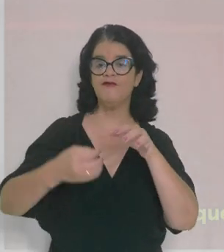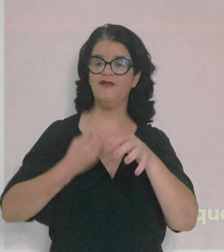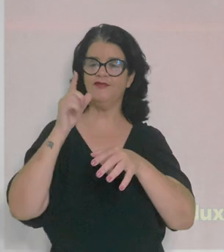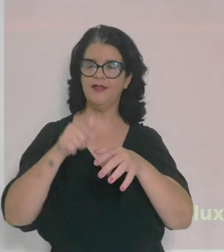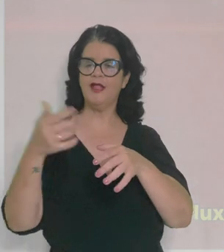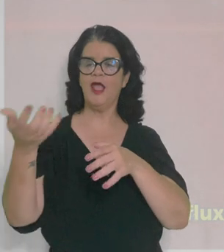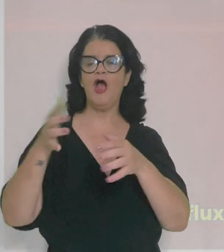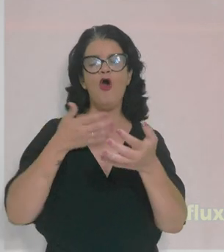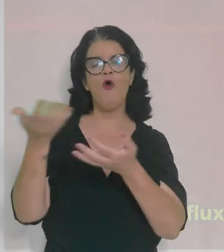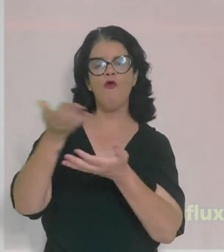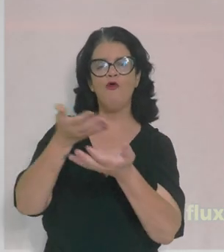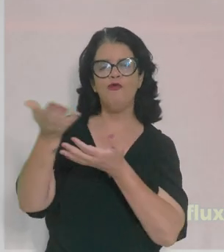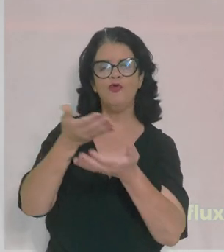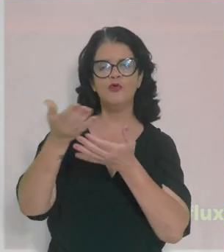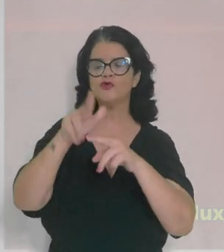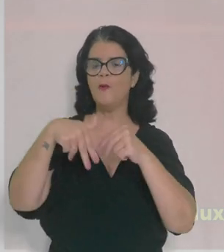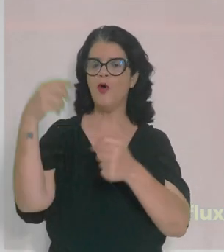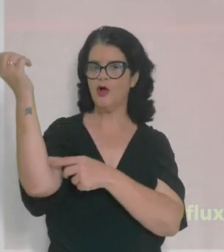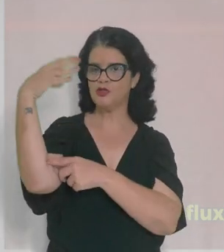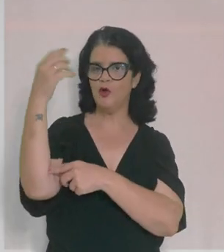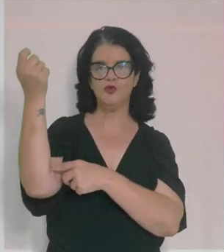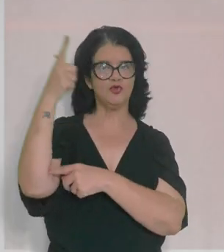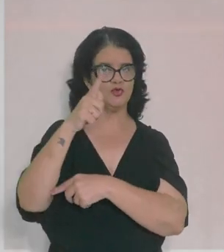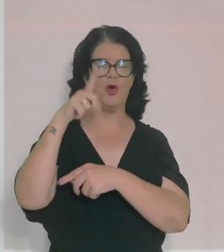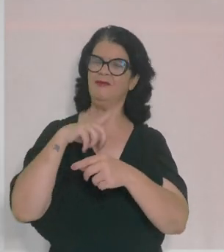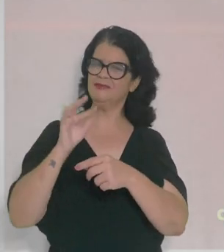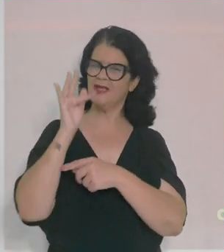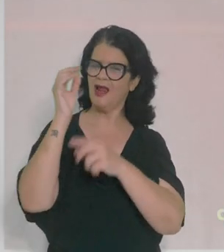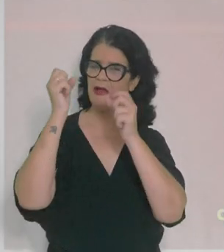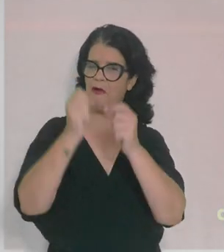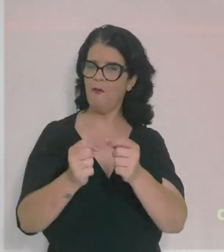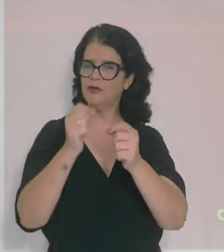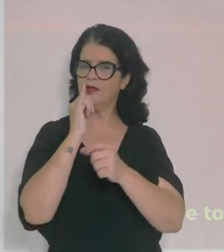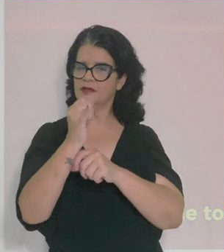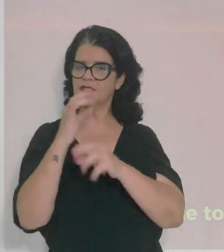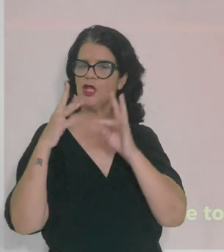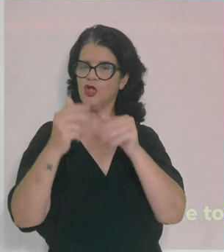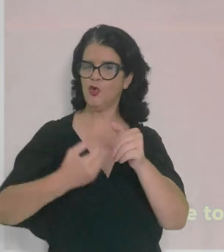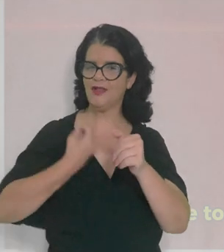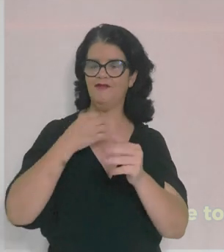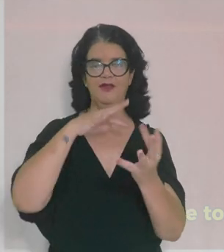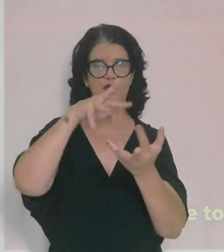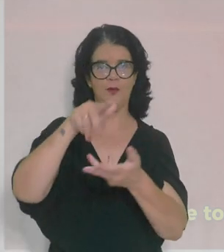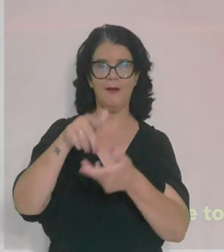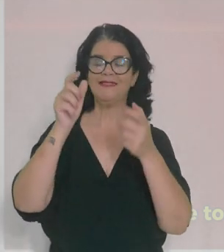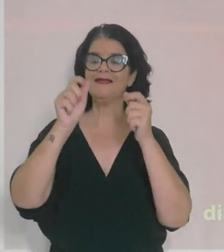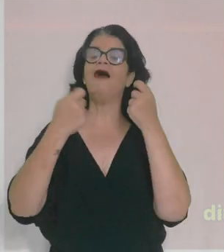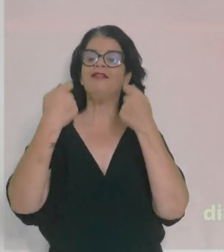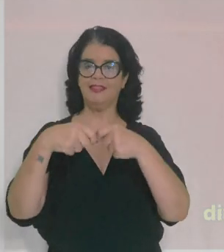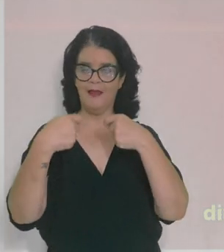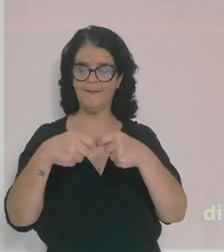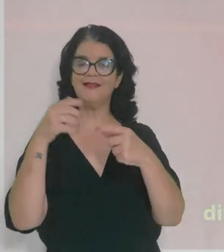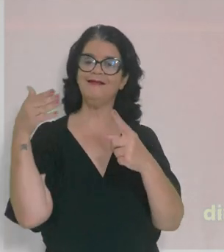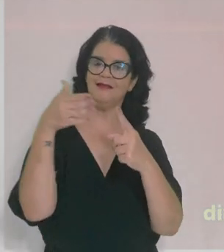é o modesto fluxo mantido pela luz do Sol. Será, pessoal, que eu poderia afirmar que toda a vida no planeta depende